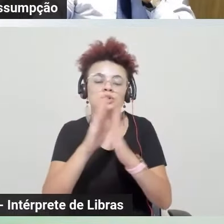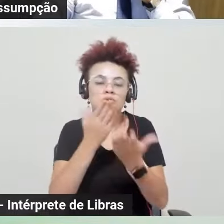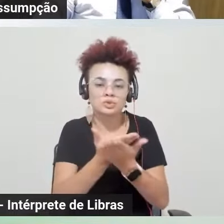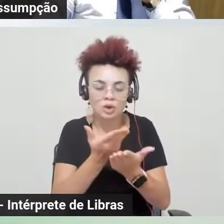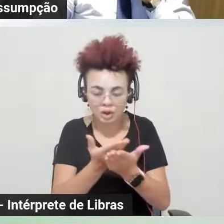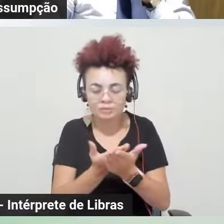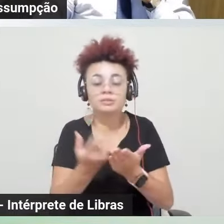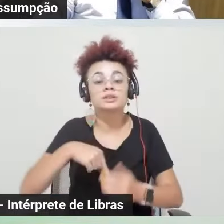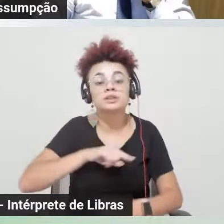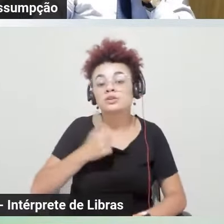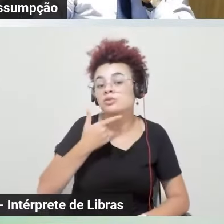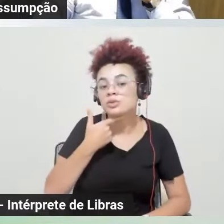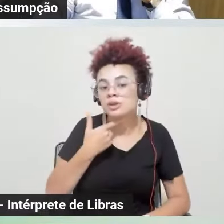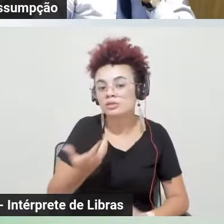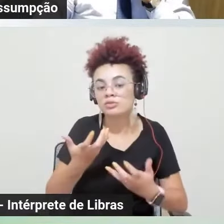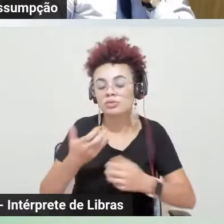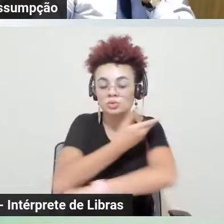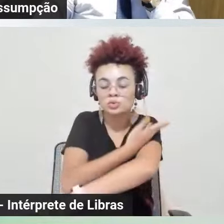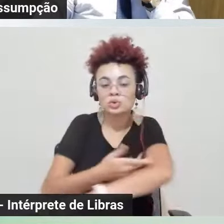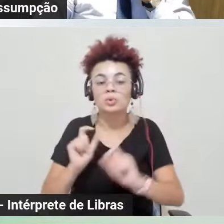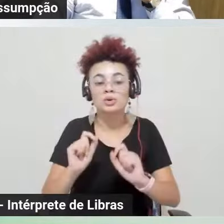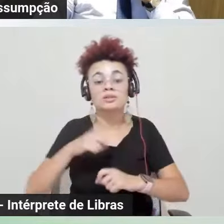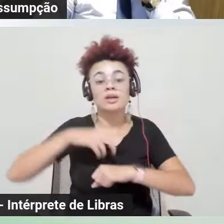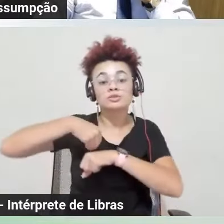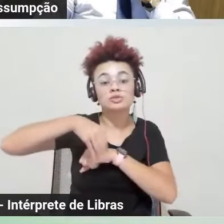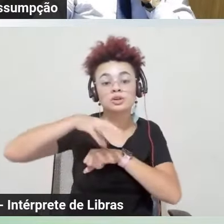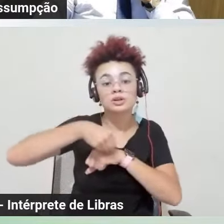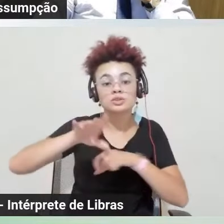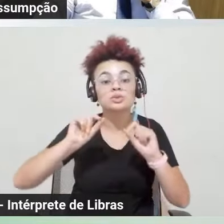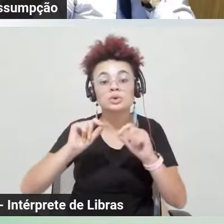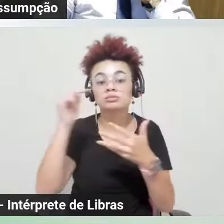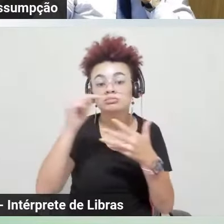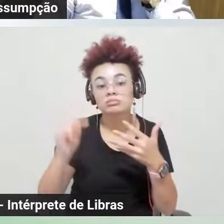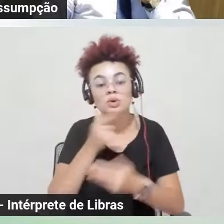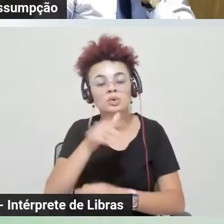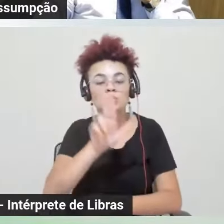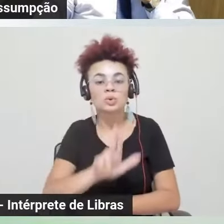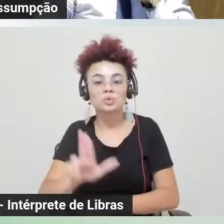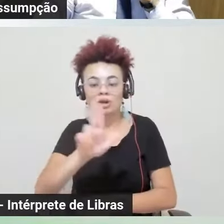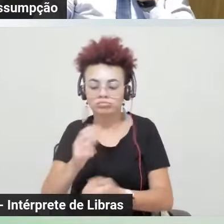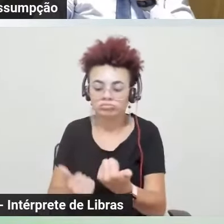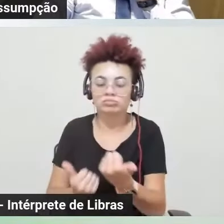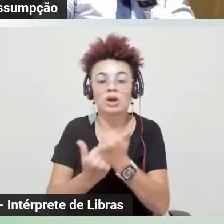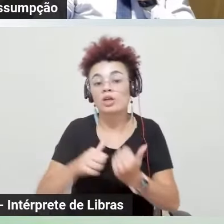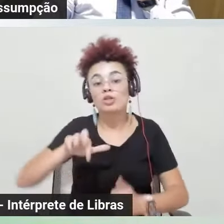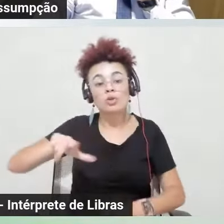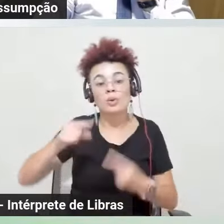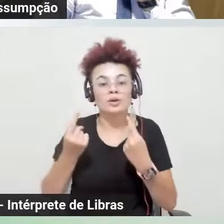procuramos fazer as recomendações para que use a favor de, e não contra, contra